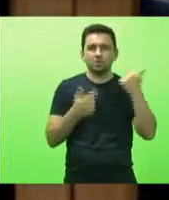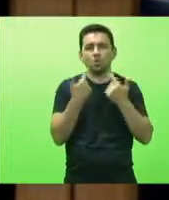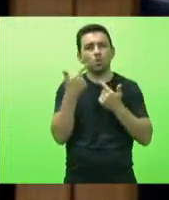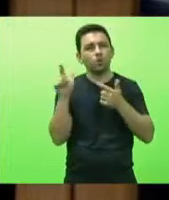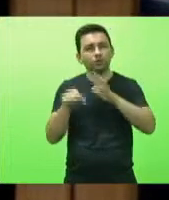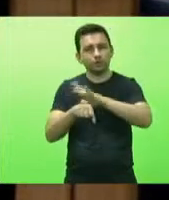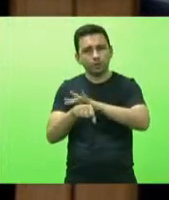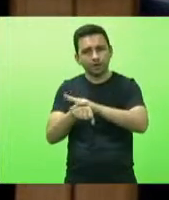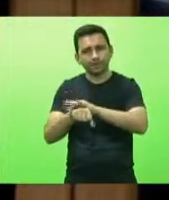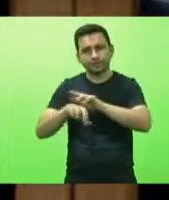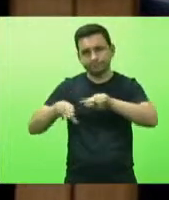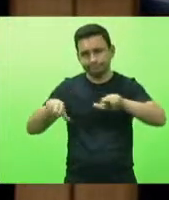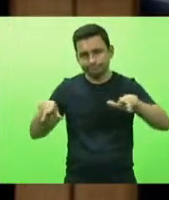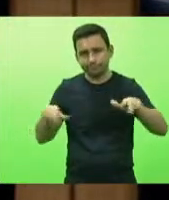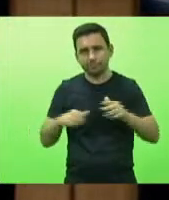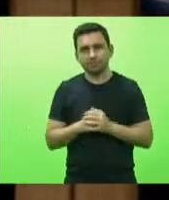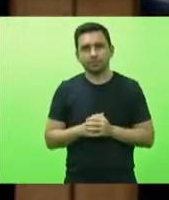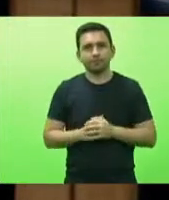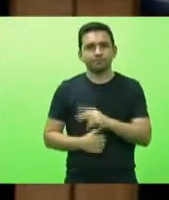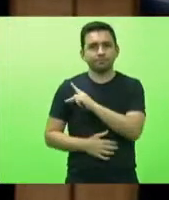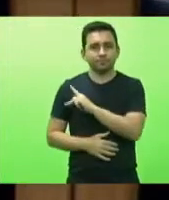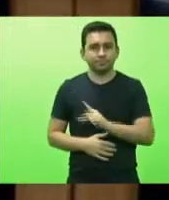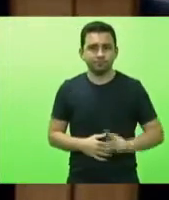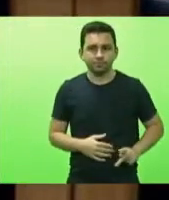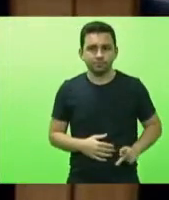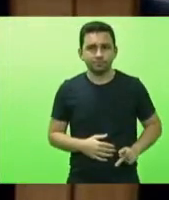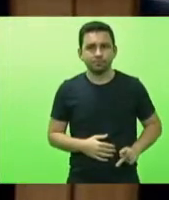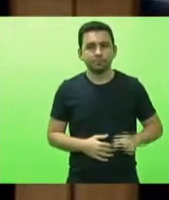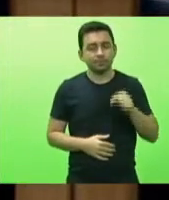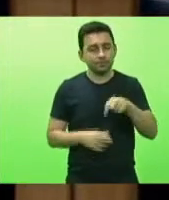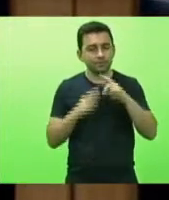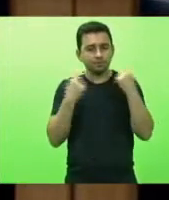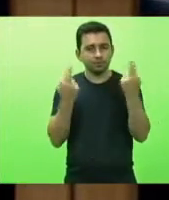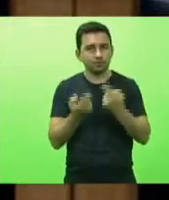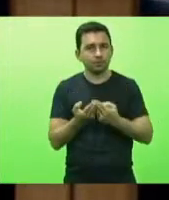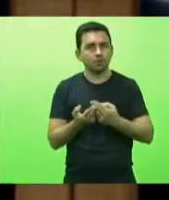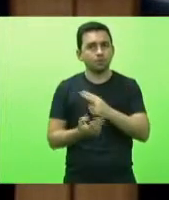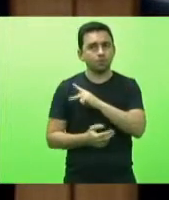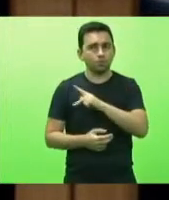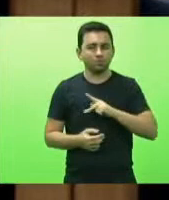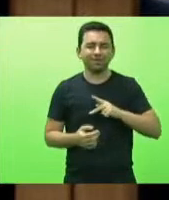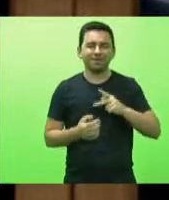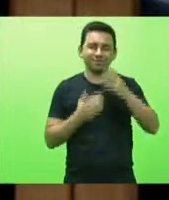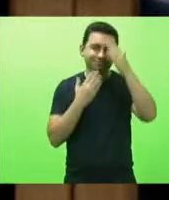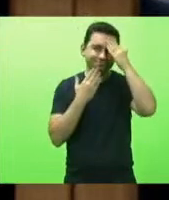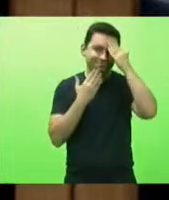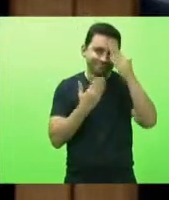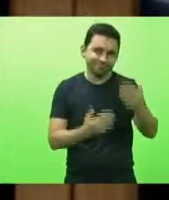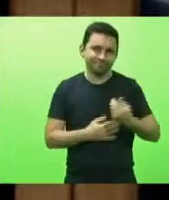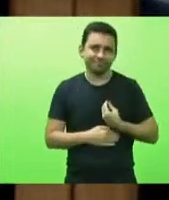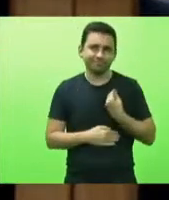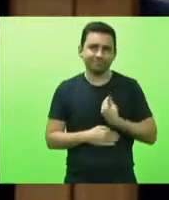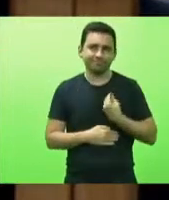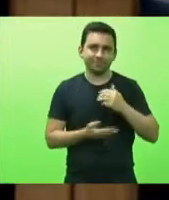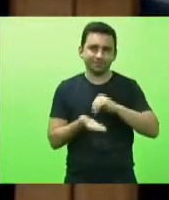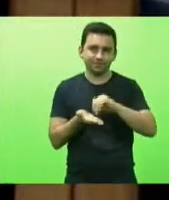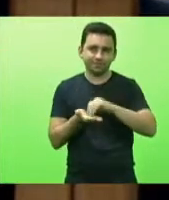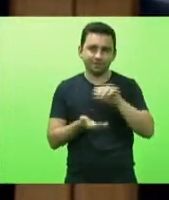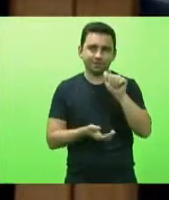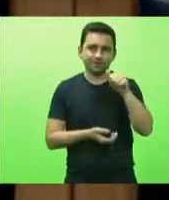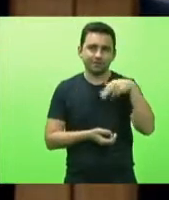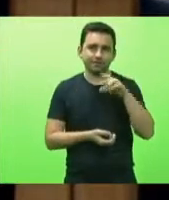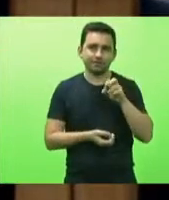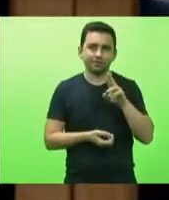etc então a presidência dessa audiência pública agradece a presença do secretário Ander que atendeu a